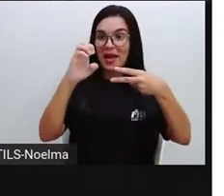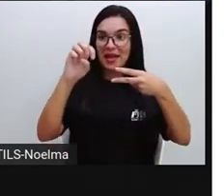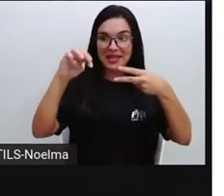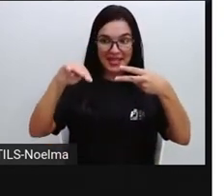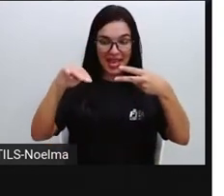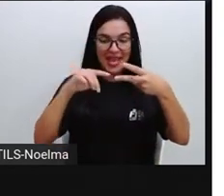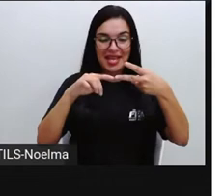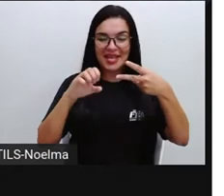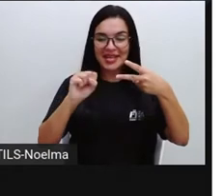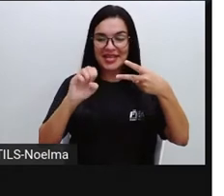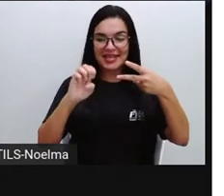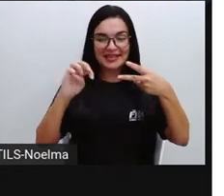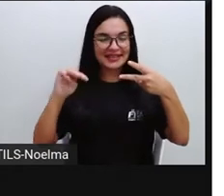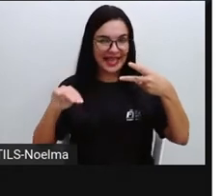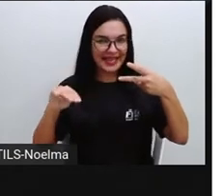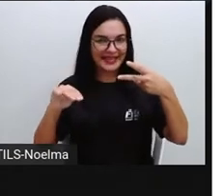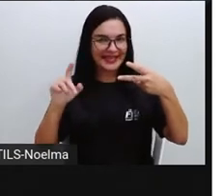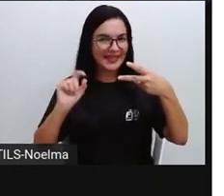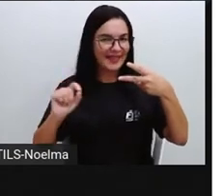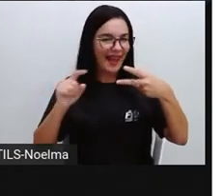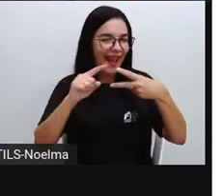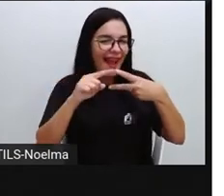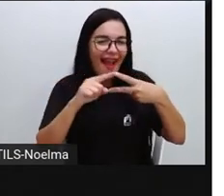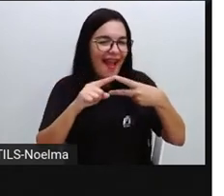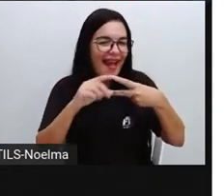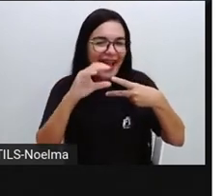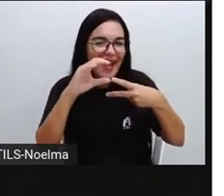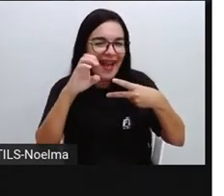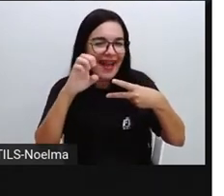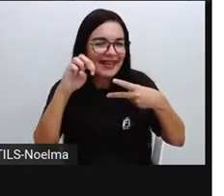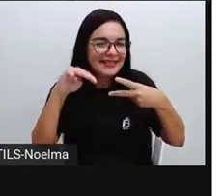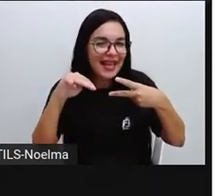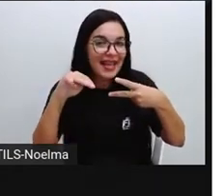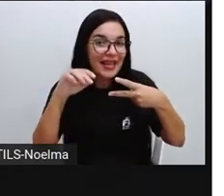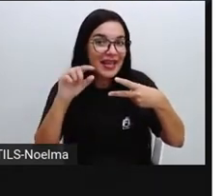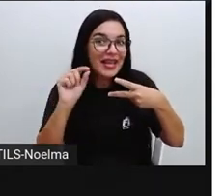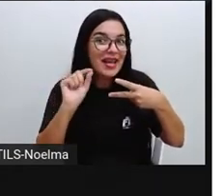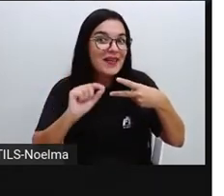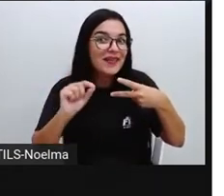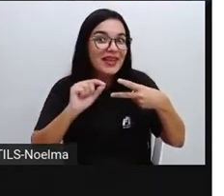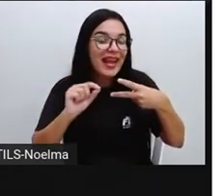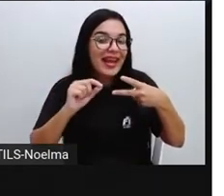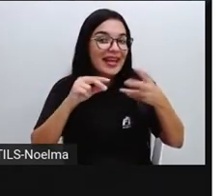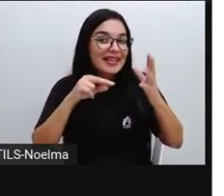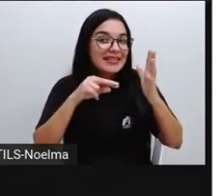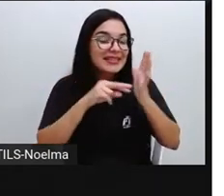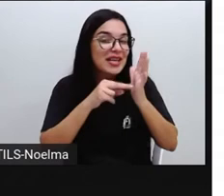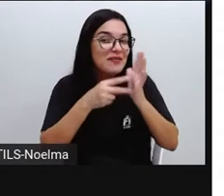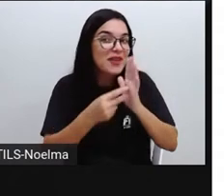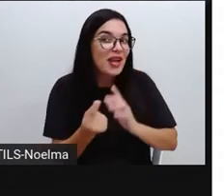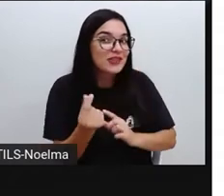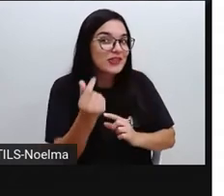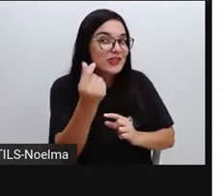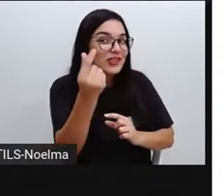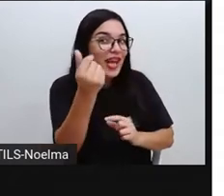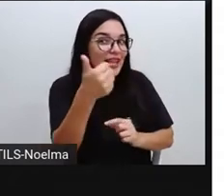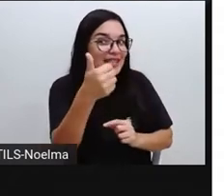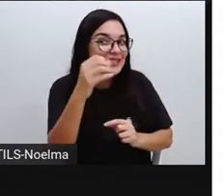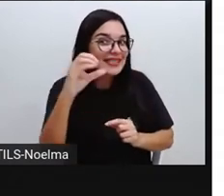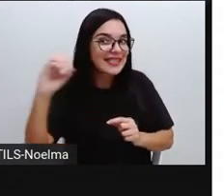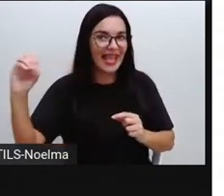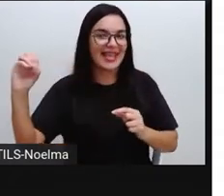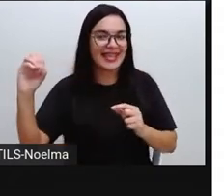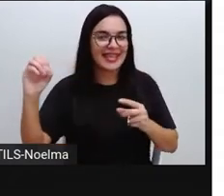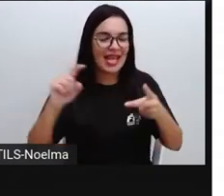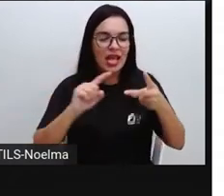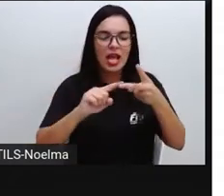com S. 100 com C refere ao número 100, dinheiro, certo? E 100